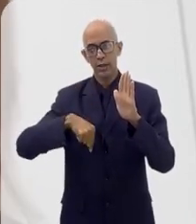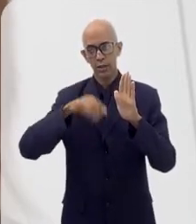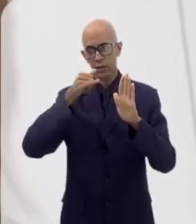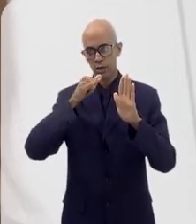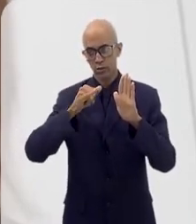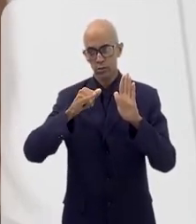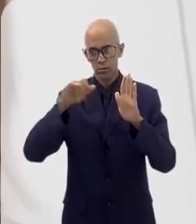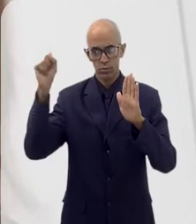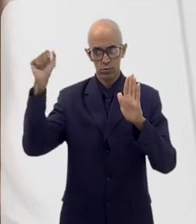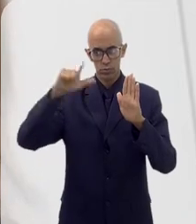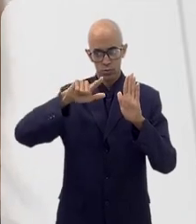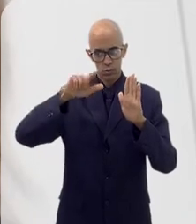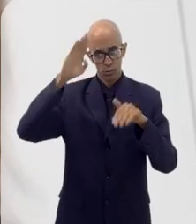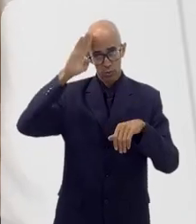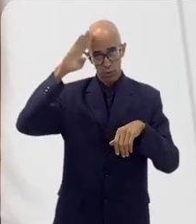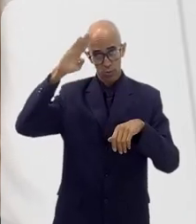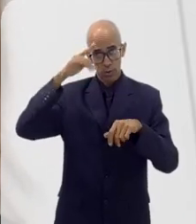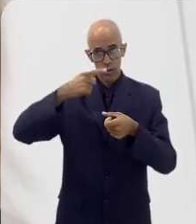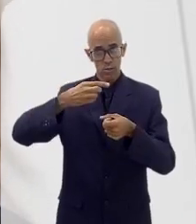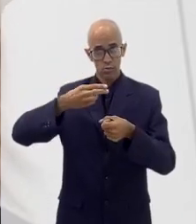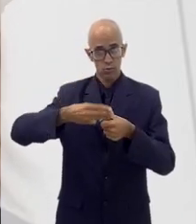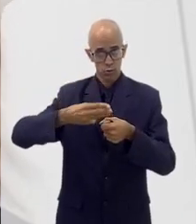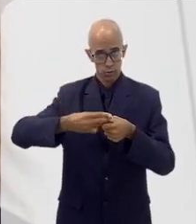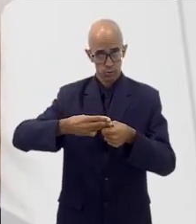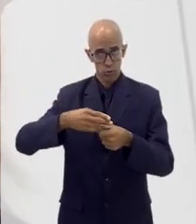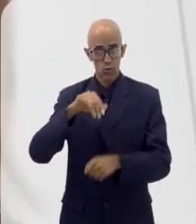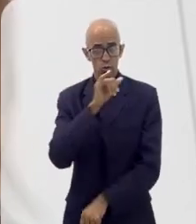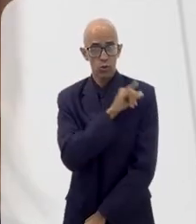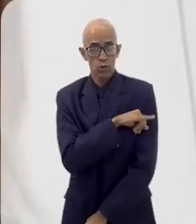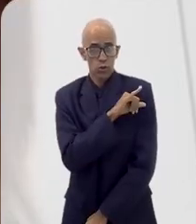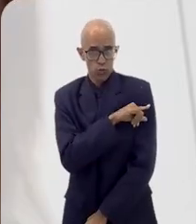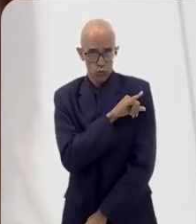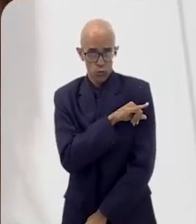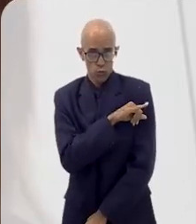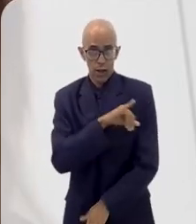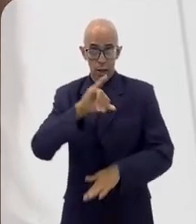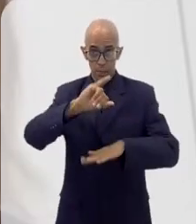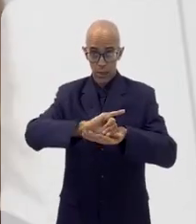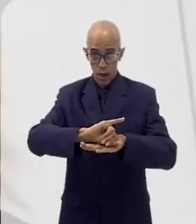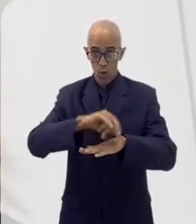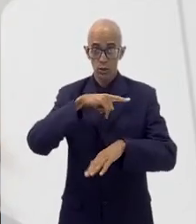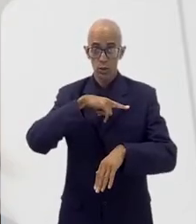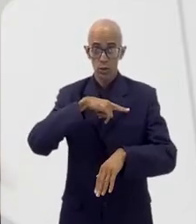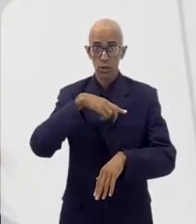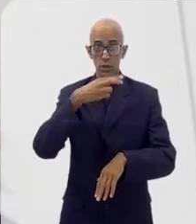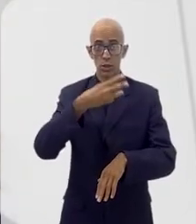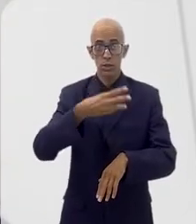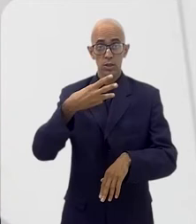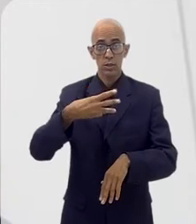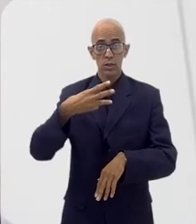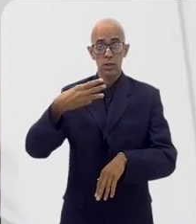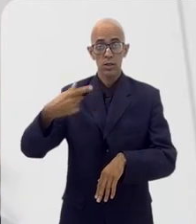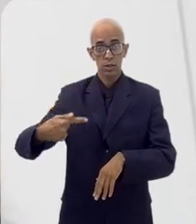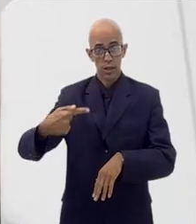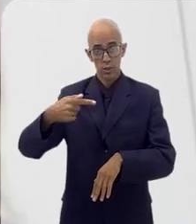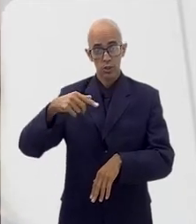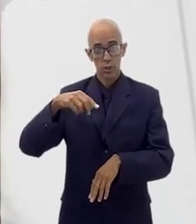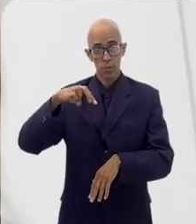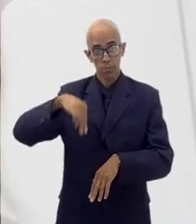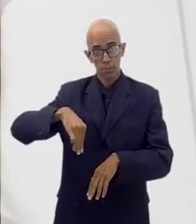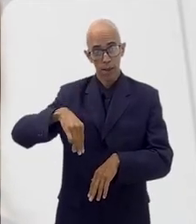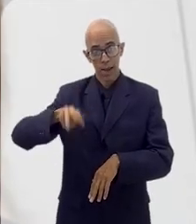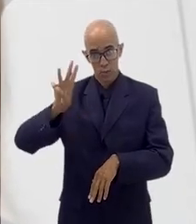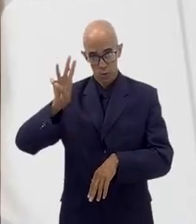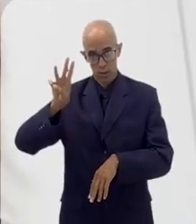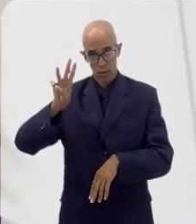ranking da fotovoltaica das principais cidades. No Rio de Janeiro nós temos 337 megawatts